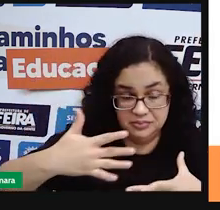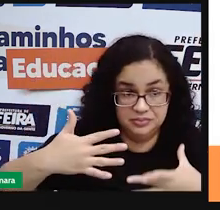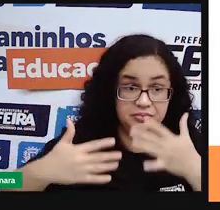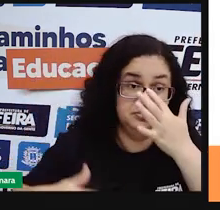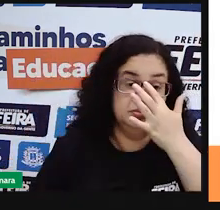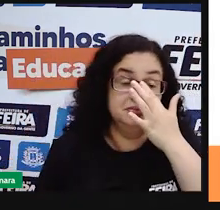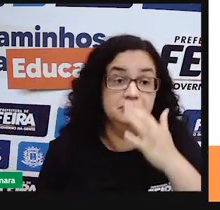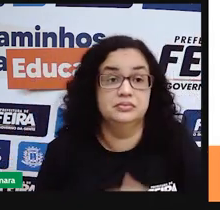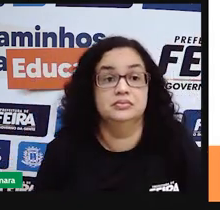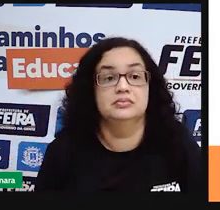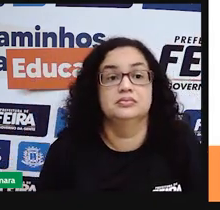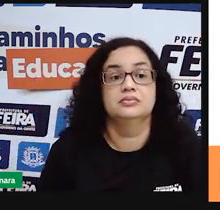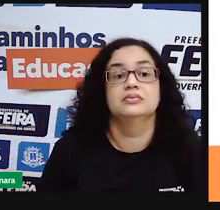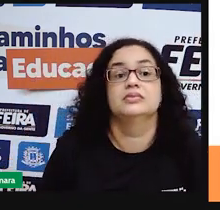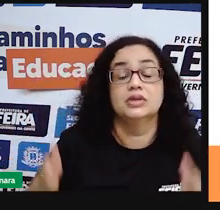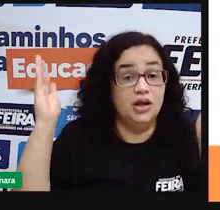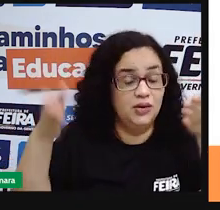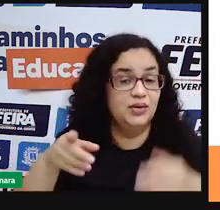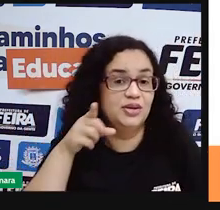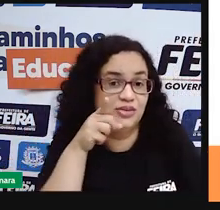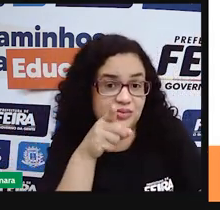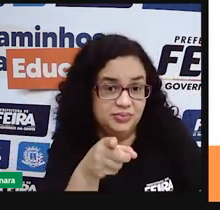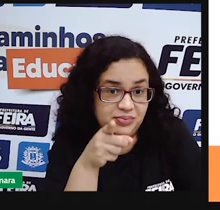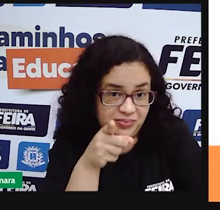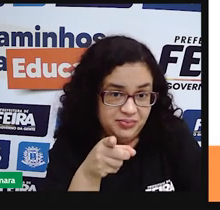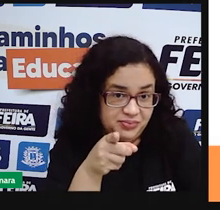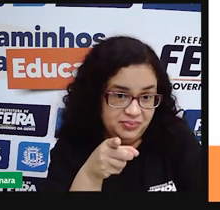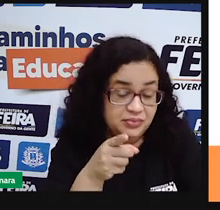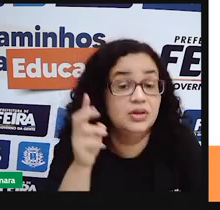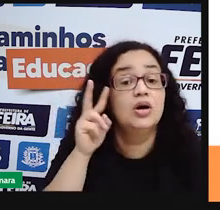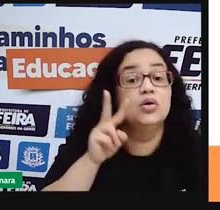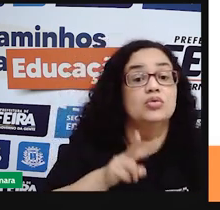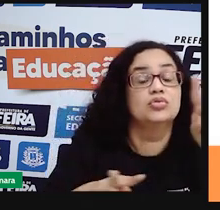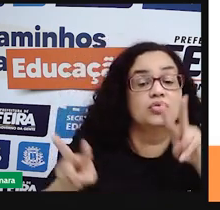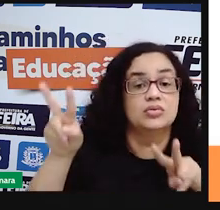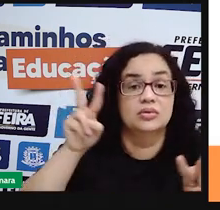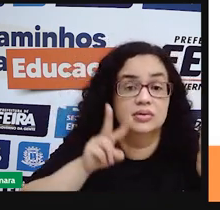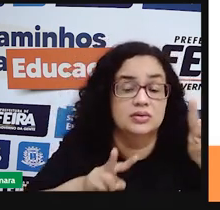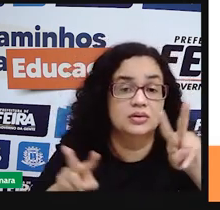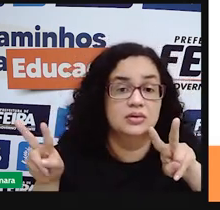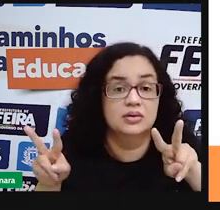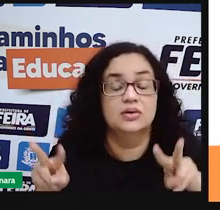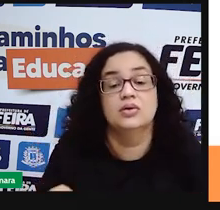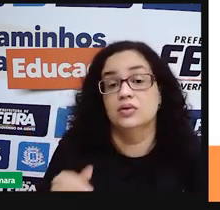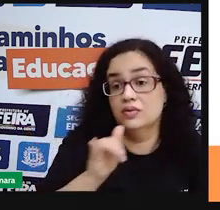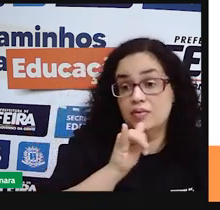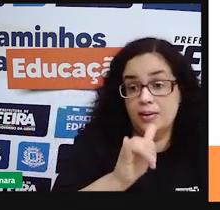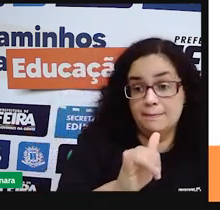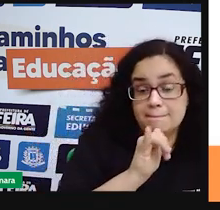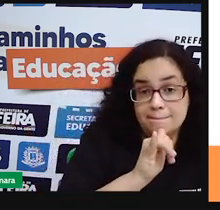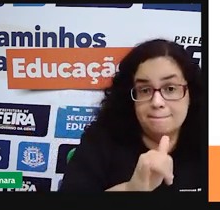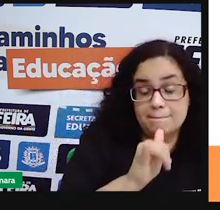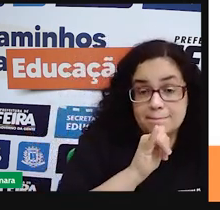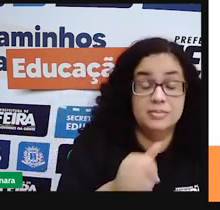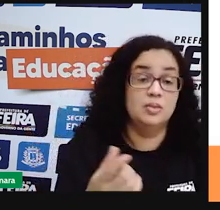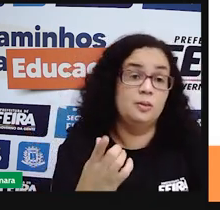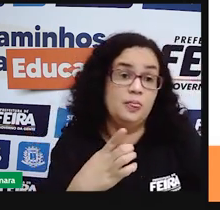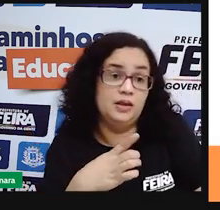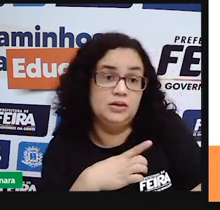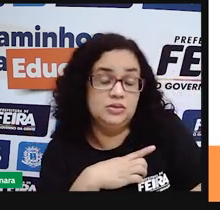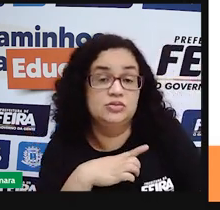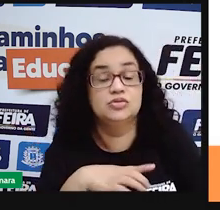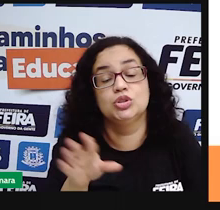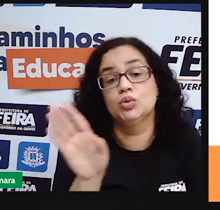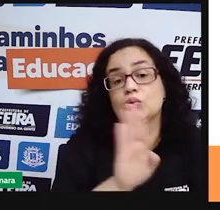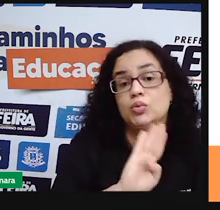e aí agora com você né observando aí todas as informações que a gente teve nessa videoaula